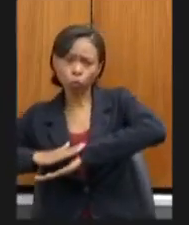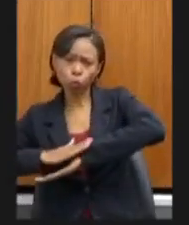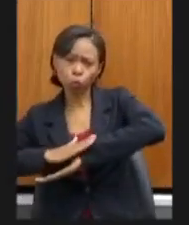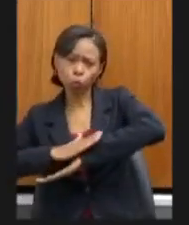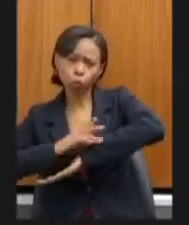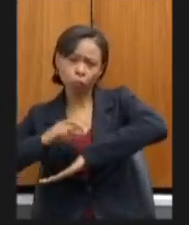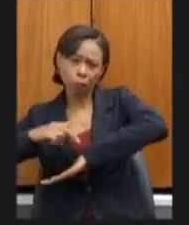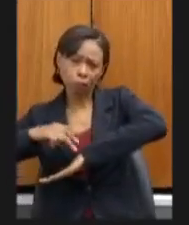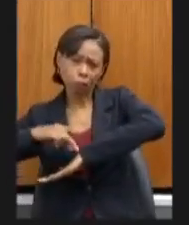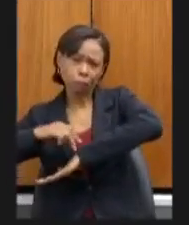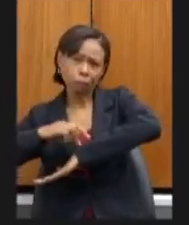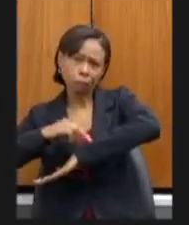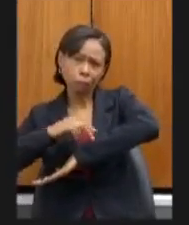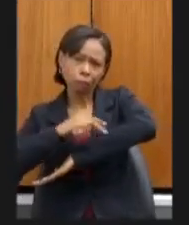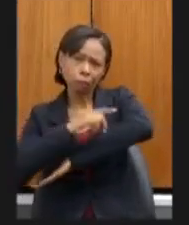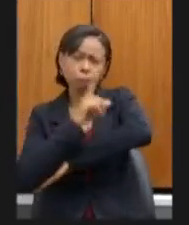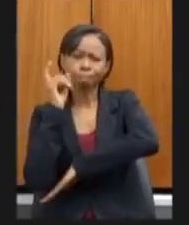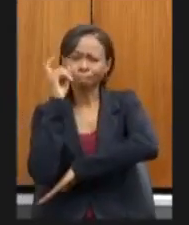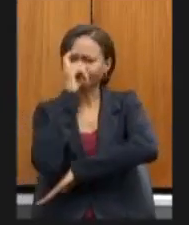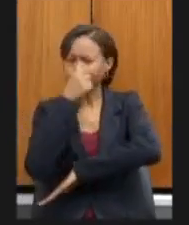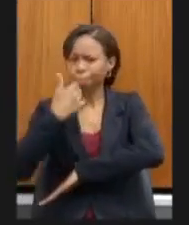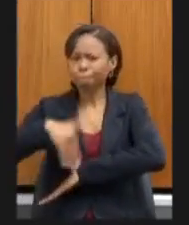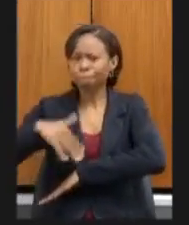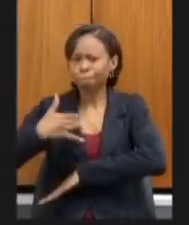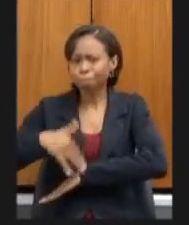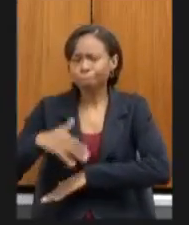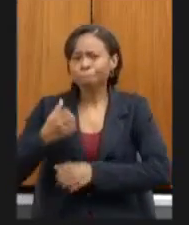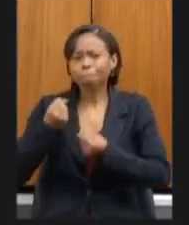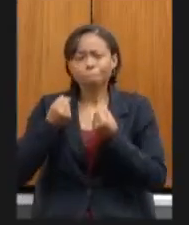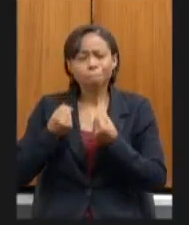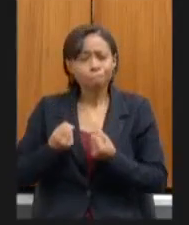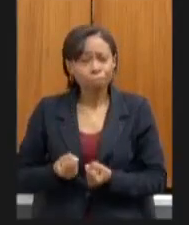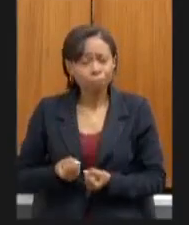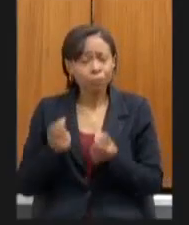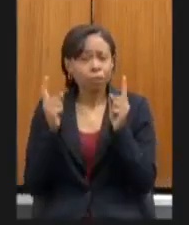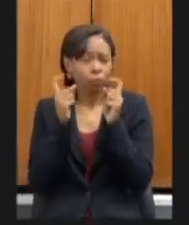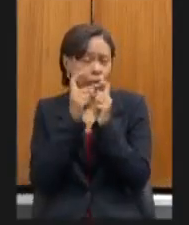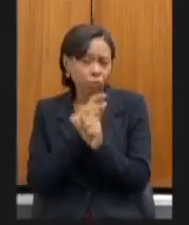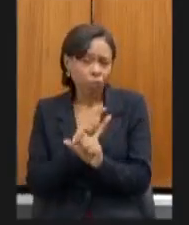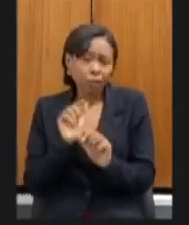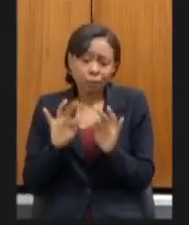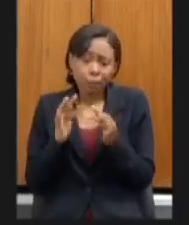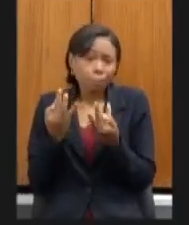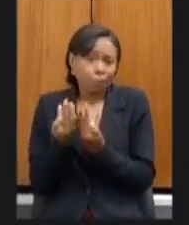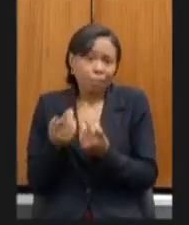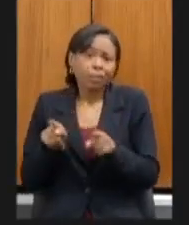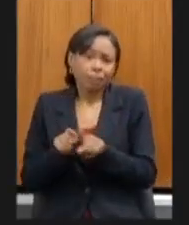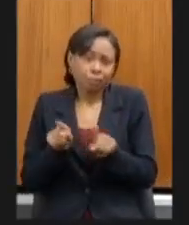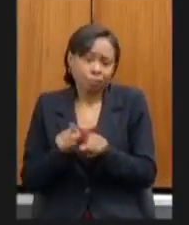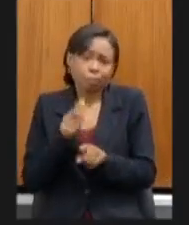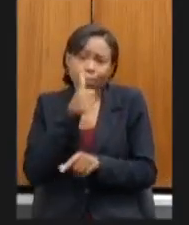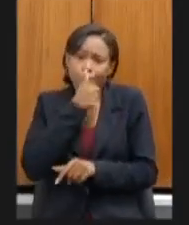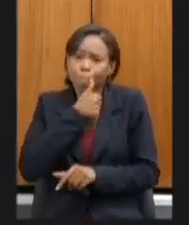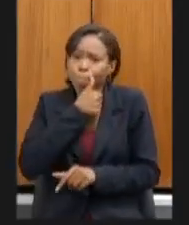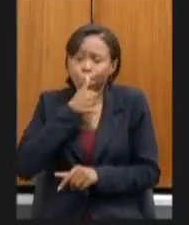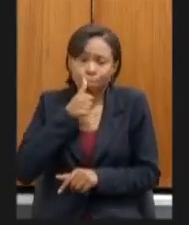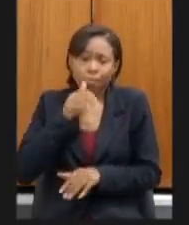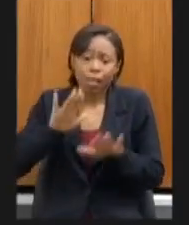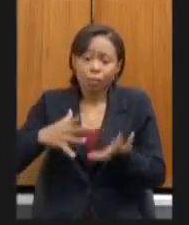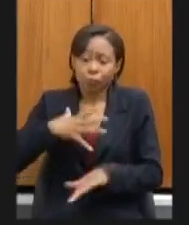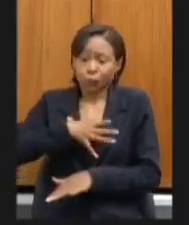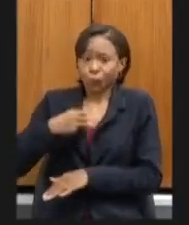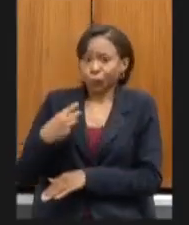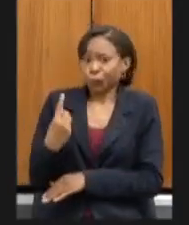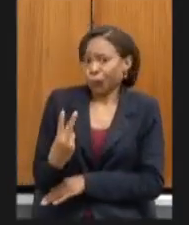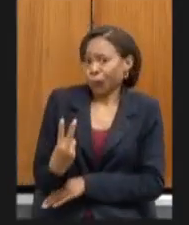físico dela e das famílias que tem não só uma criança no ensino fundamental normalmente as famílias tem 2, 3 crianças